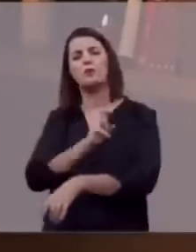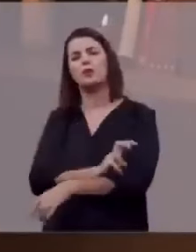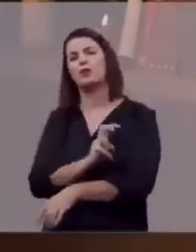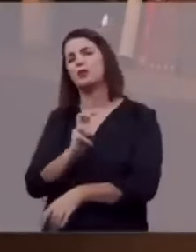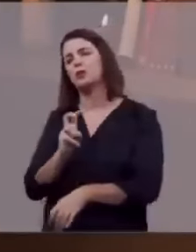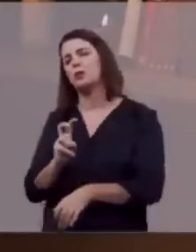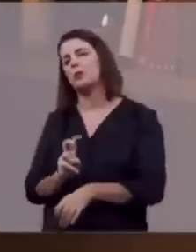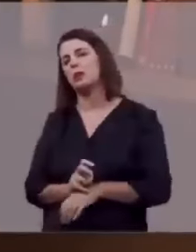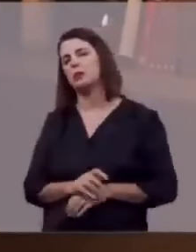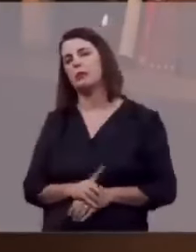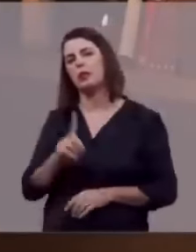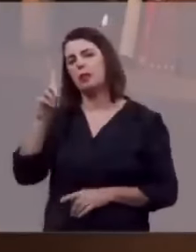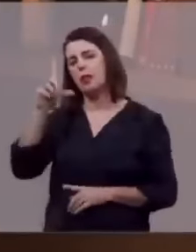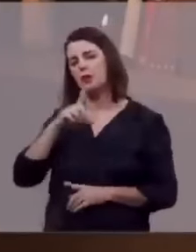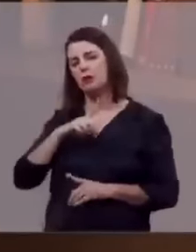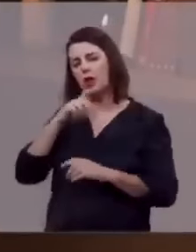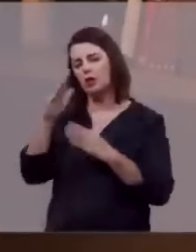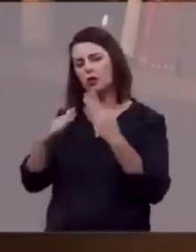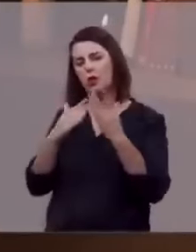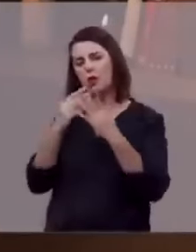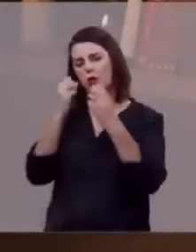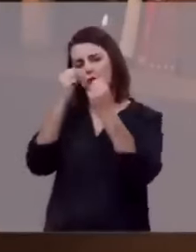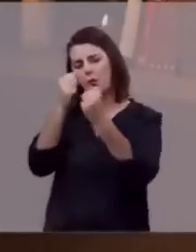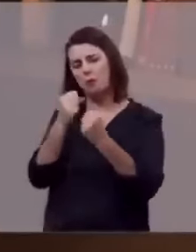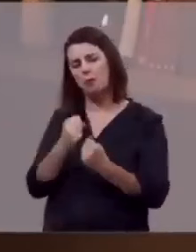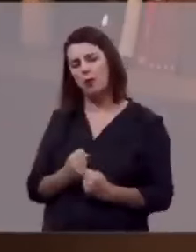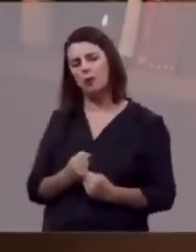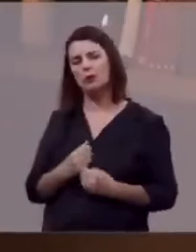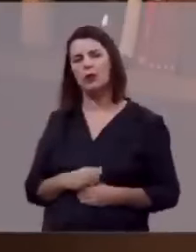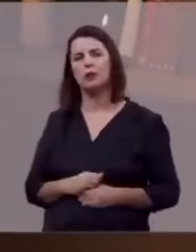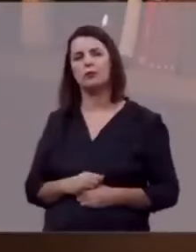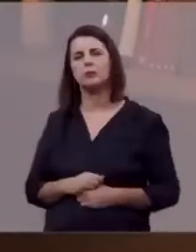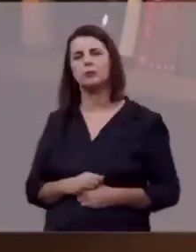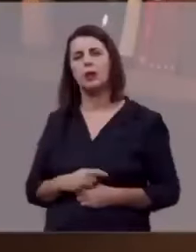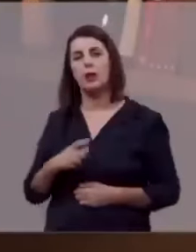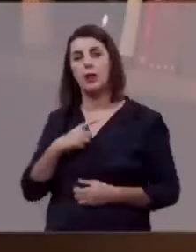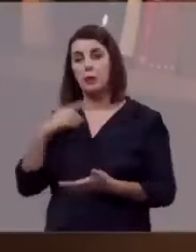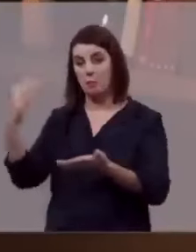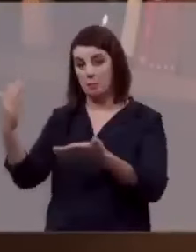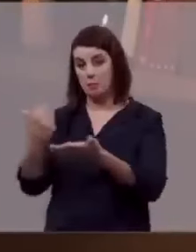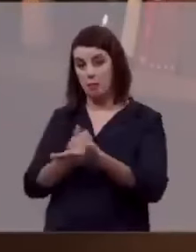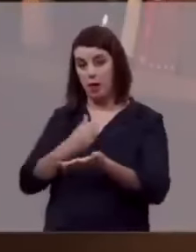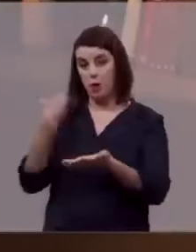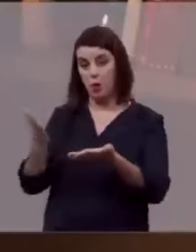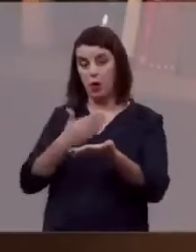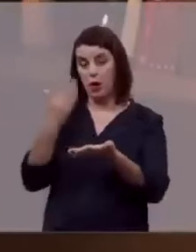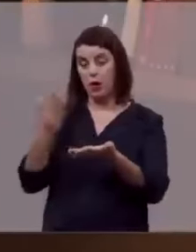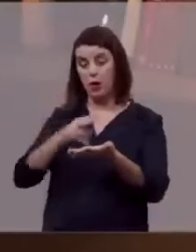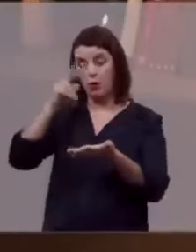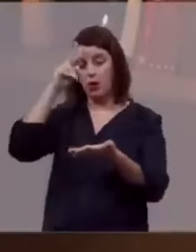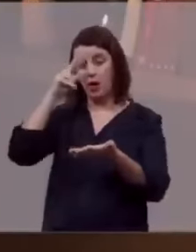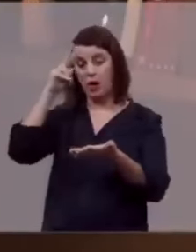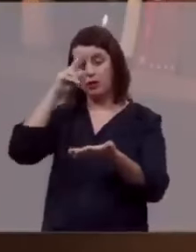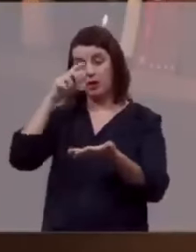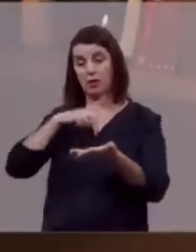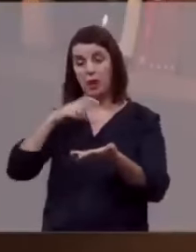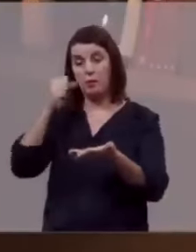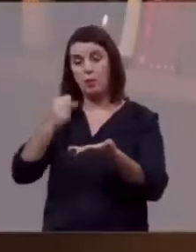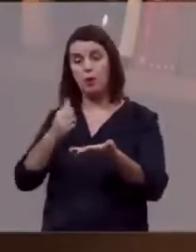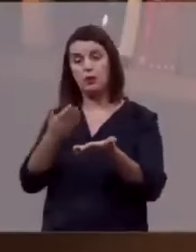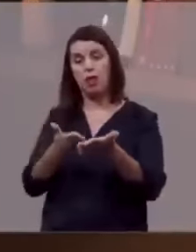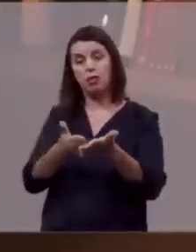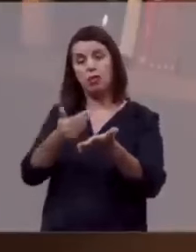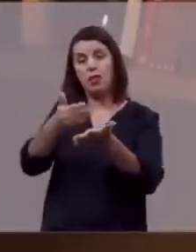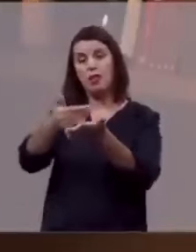poderoso, que pega o livro da história, tem poder de abrir os seus selos e de conduzir a